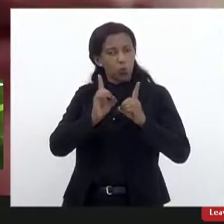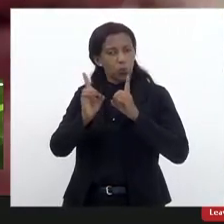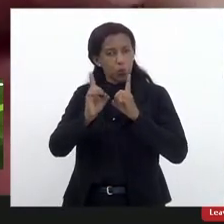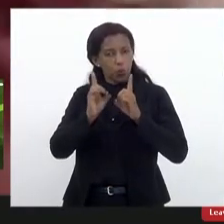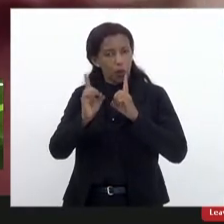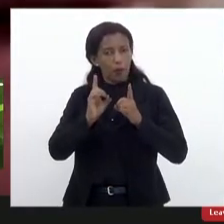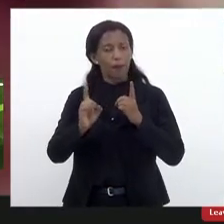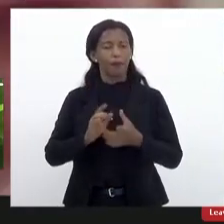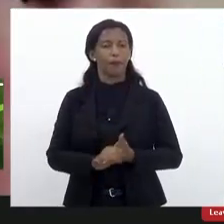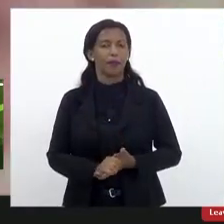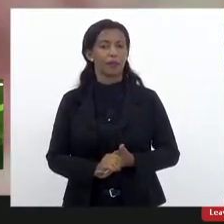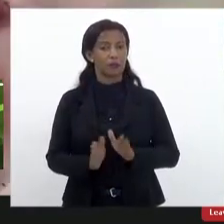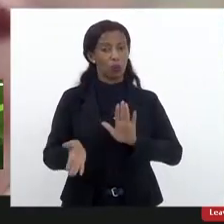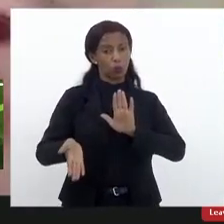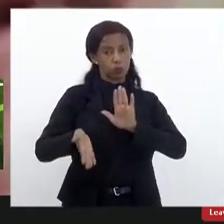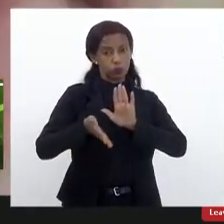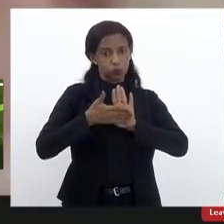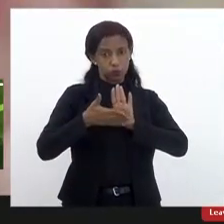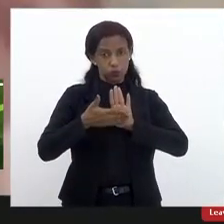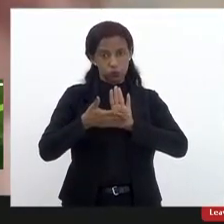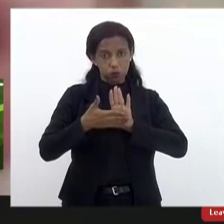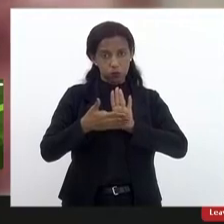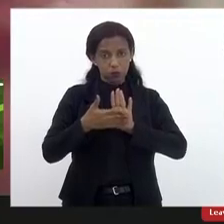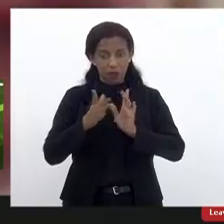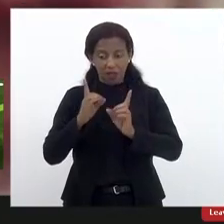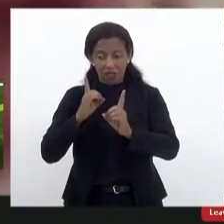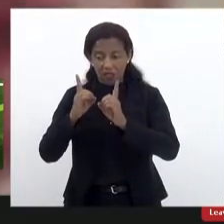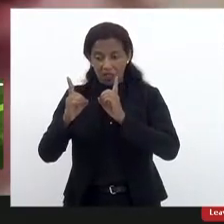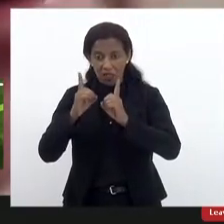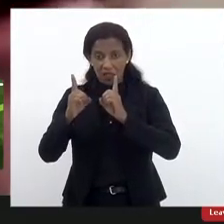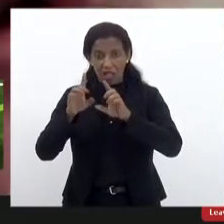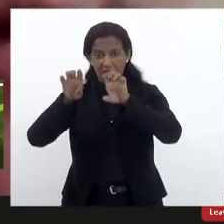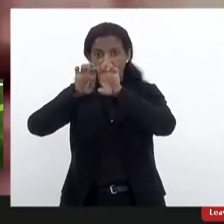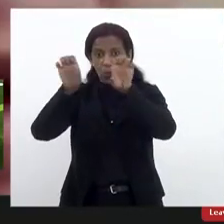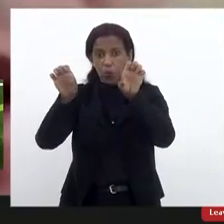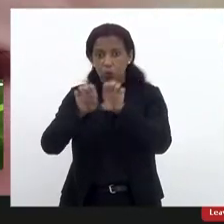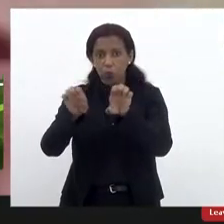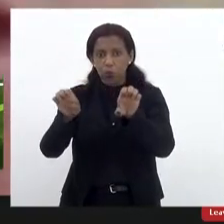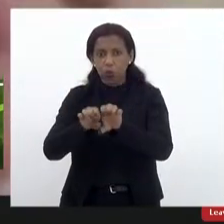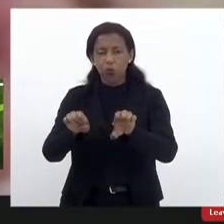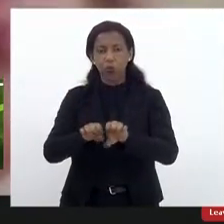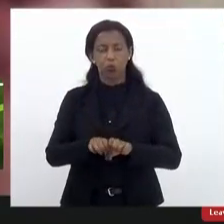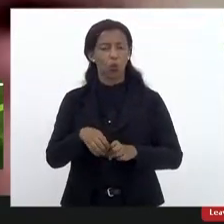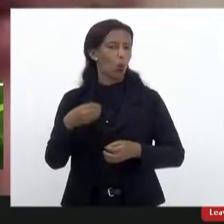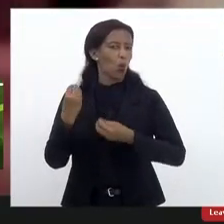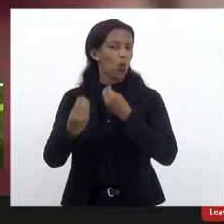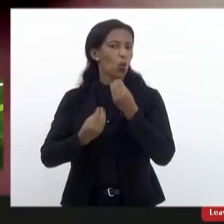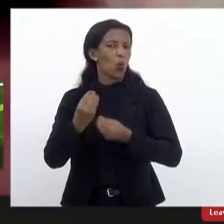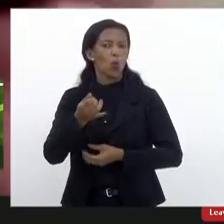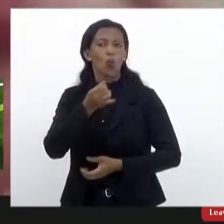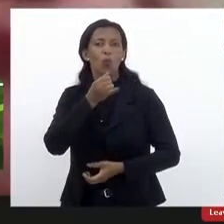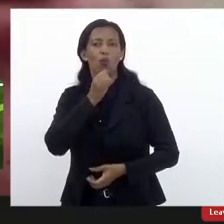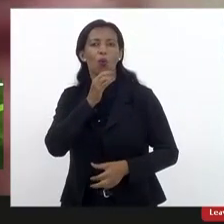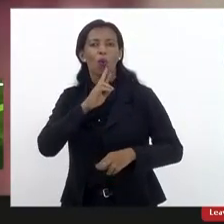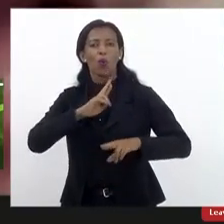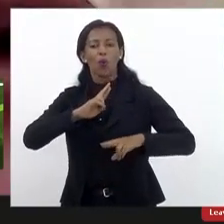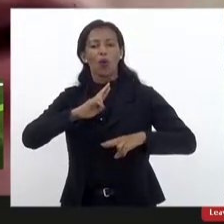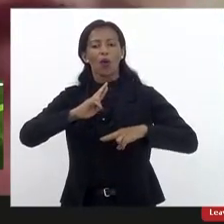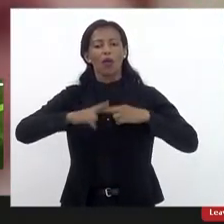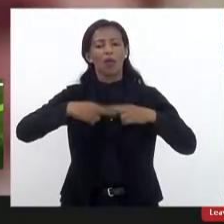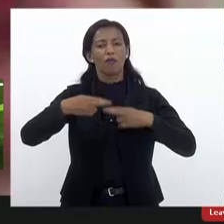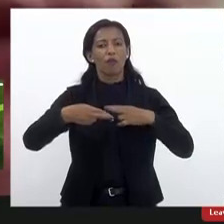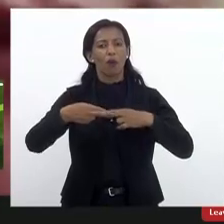estão pautados, debates estruturantes, como, por exemplo, a reforma do ensino